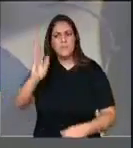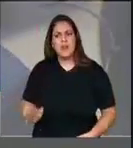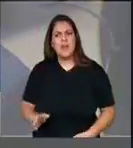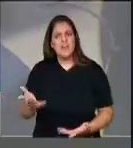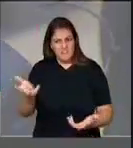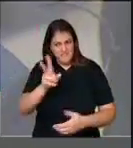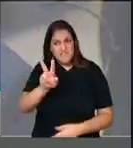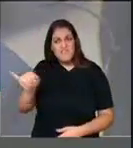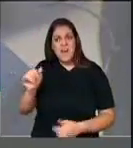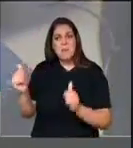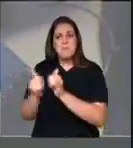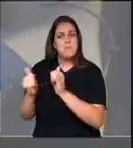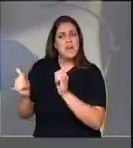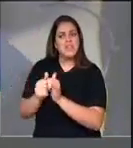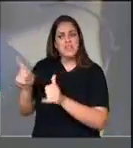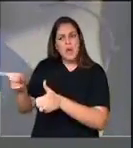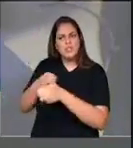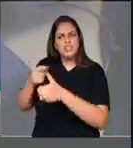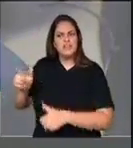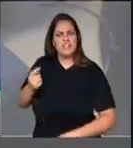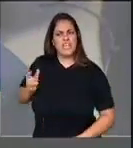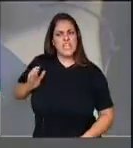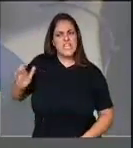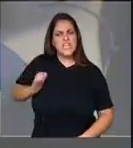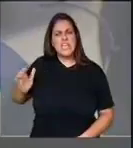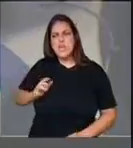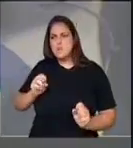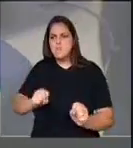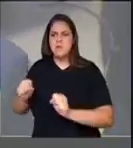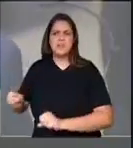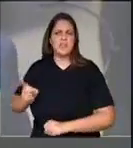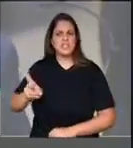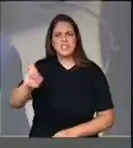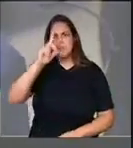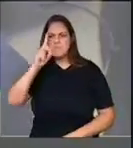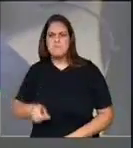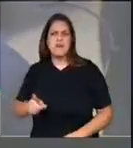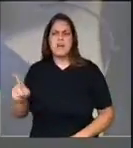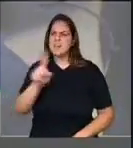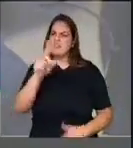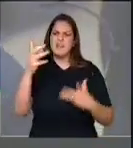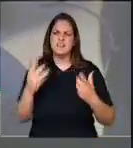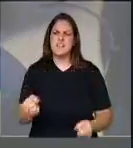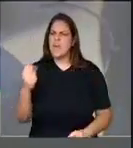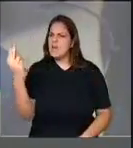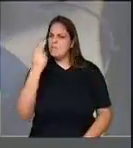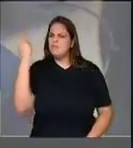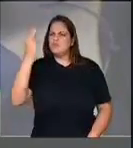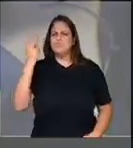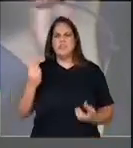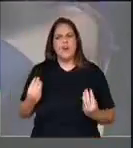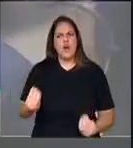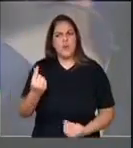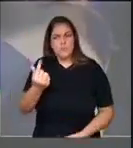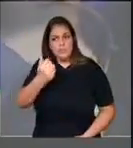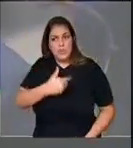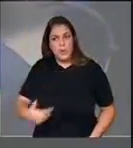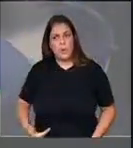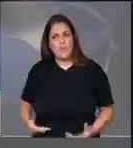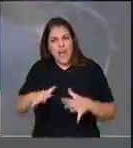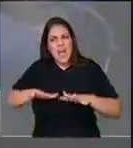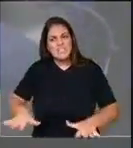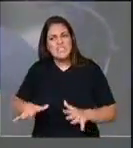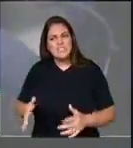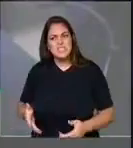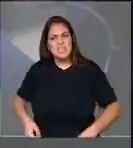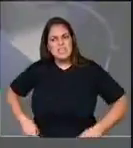latifundiários, agronegocistas, poderosos de sempre. Não é admissível que os recursos públicos sejam usados dessa